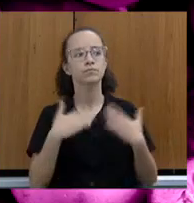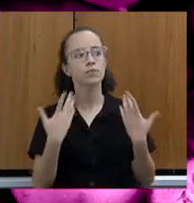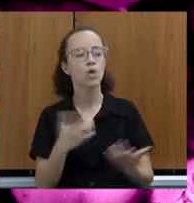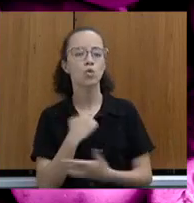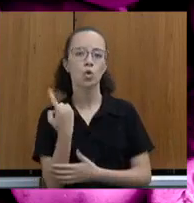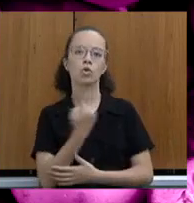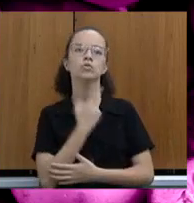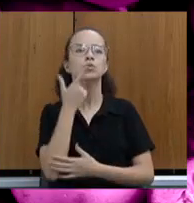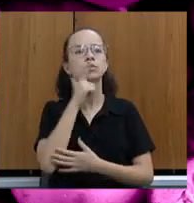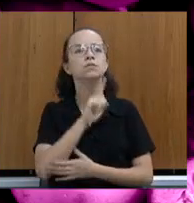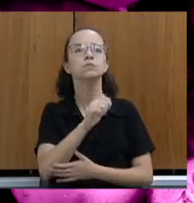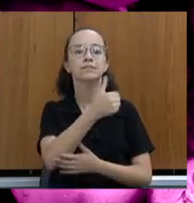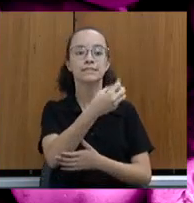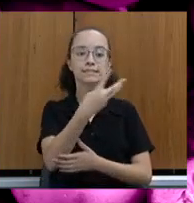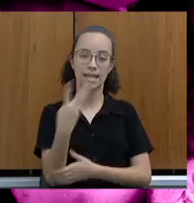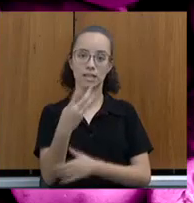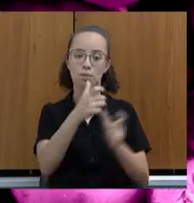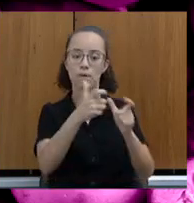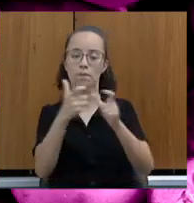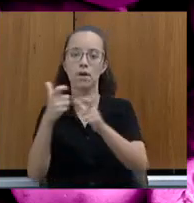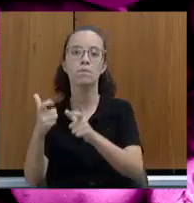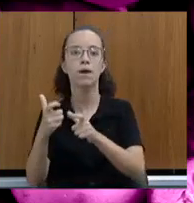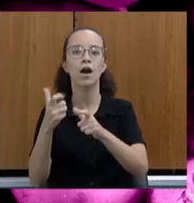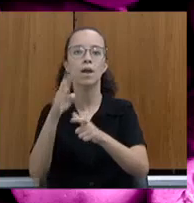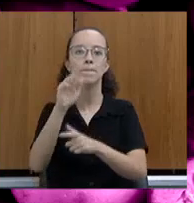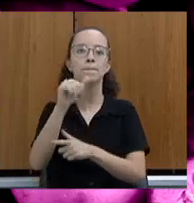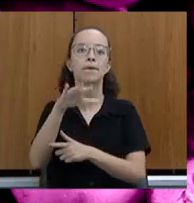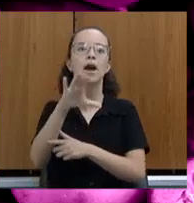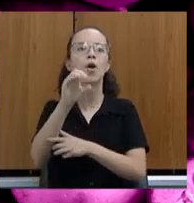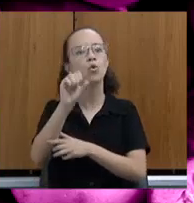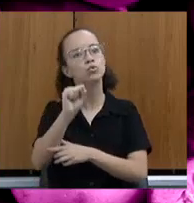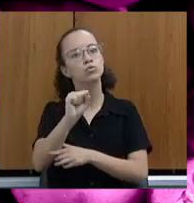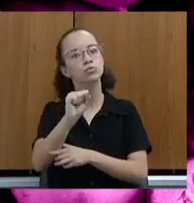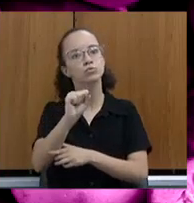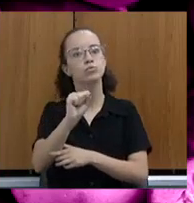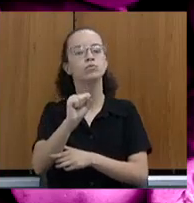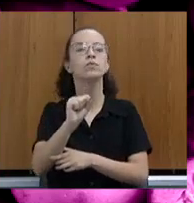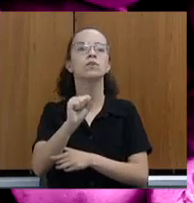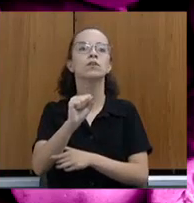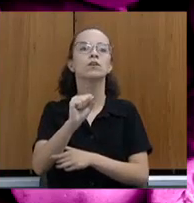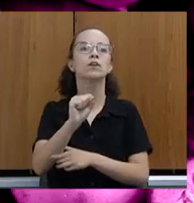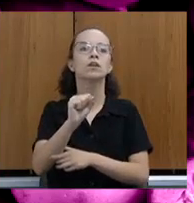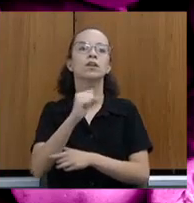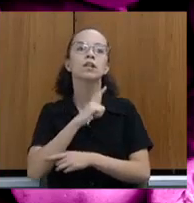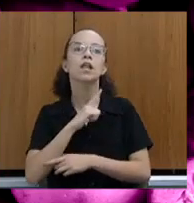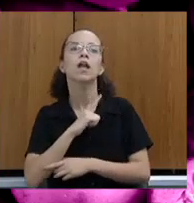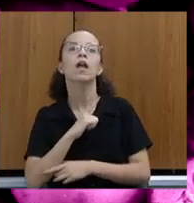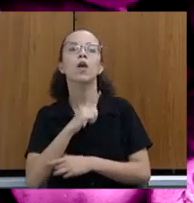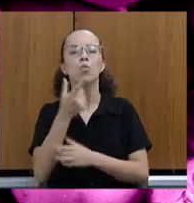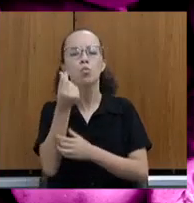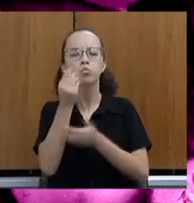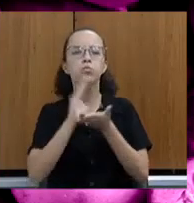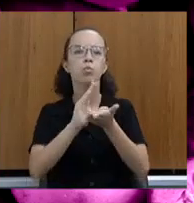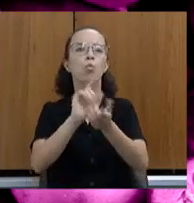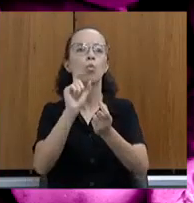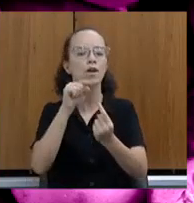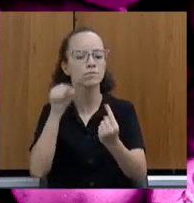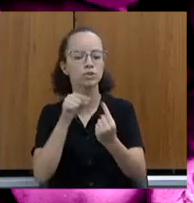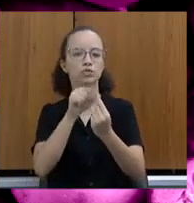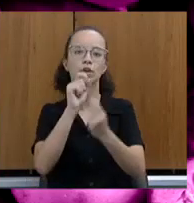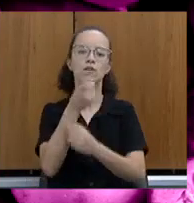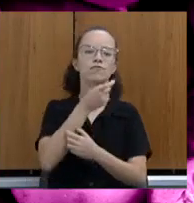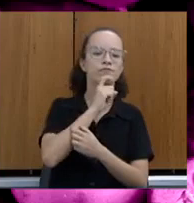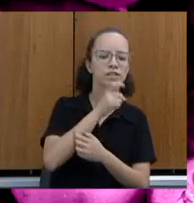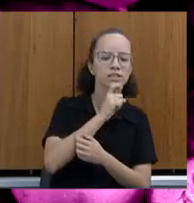conseguimos apoiar 13 bancos em 2022 para 20 mil cada. Com aquisição. Esse recurso é para aquisição de frizes,